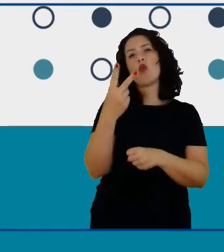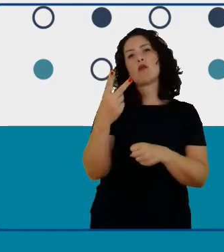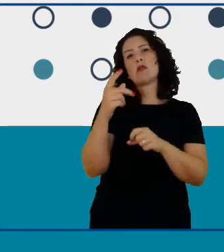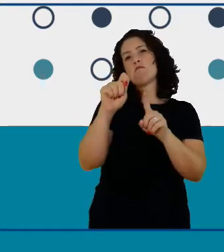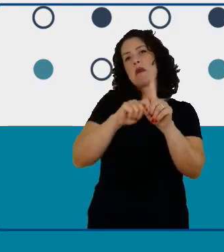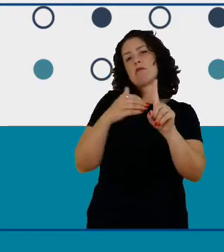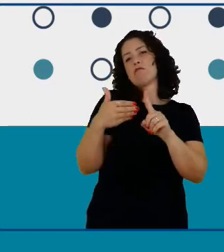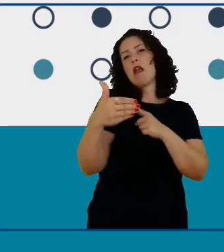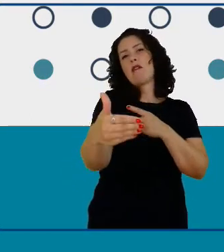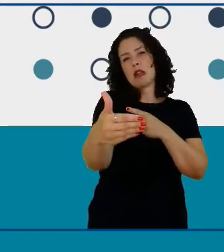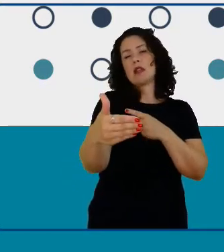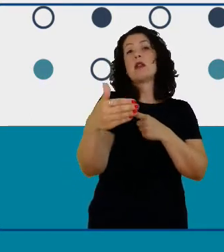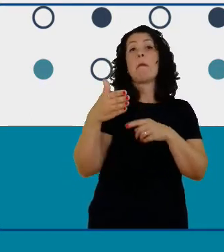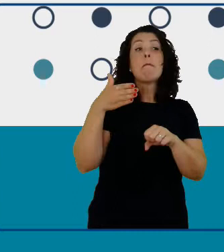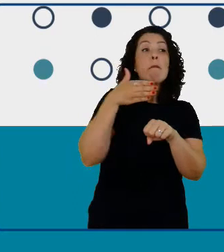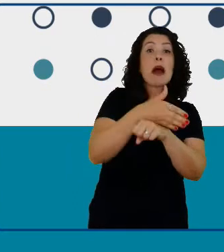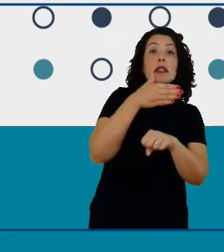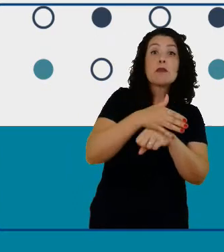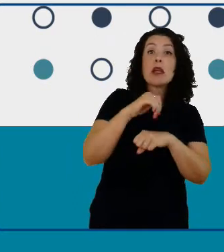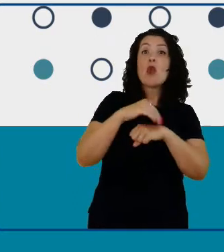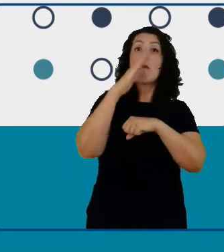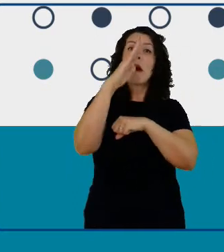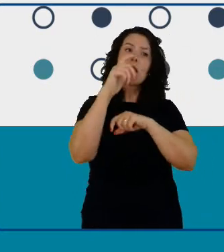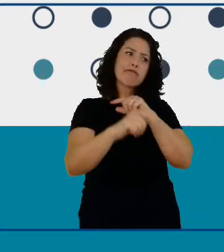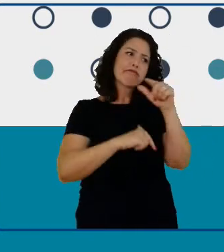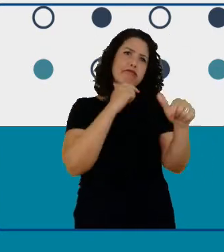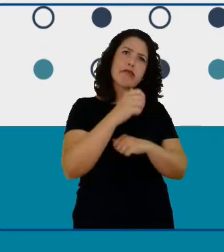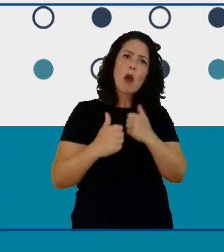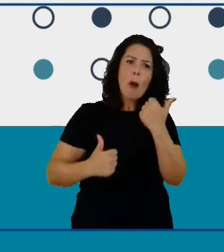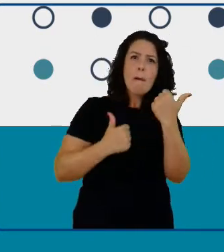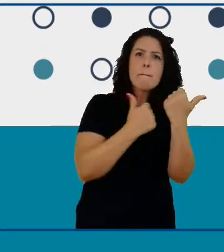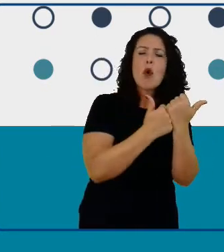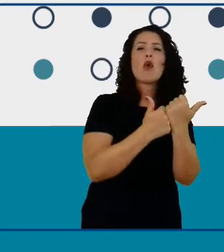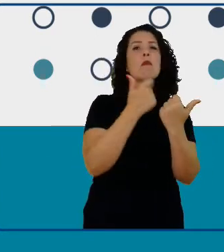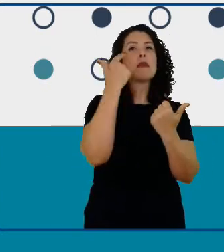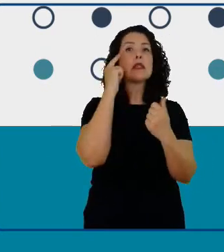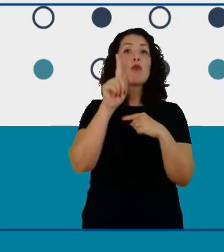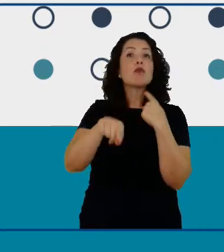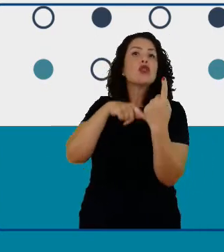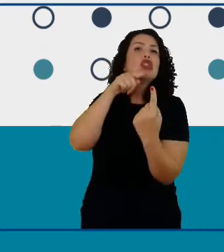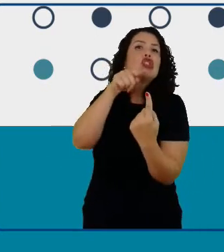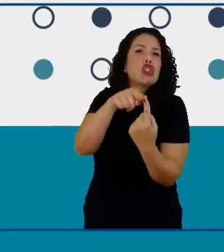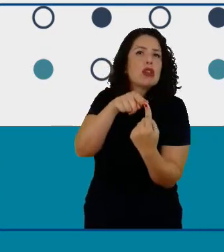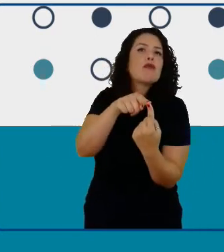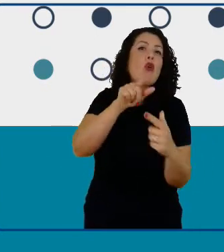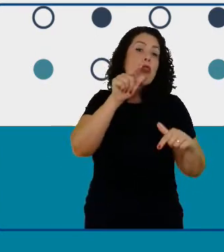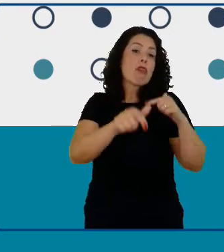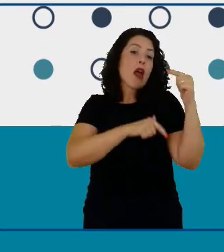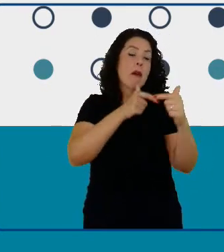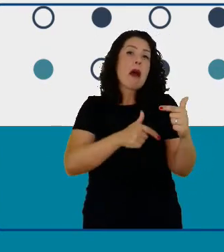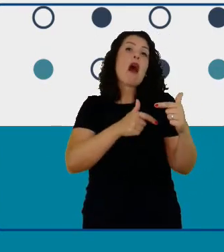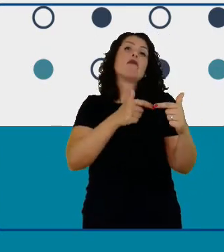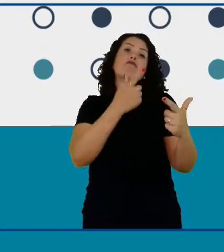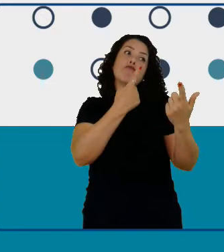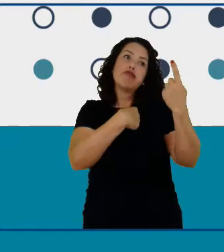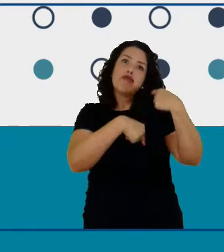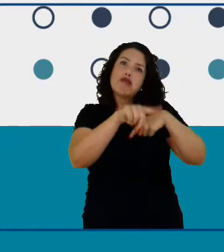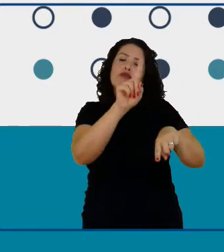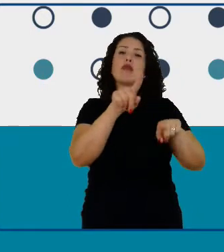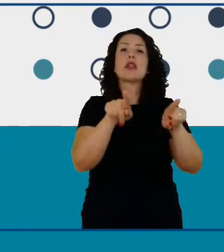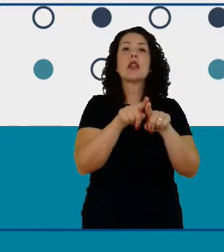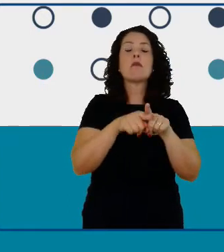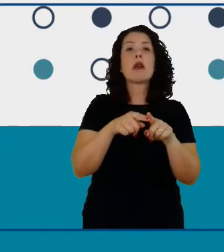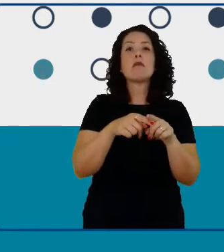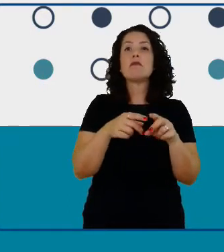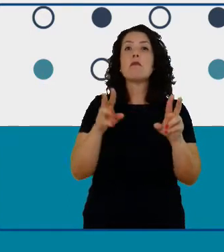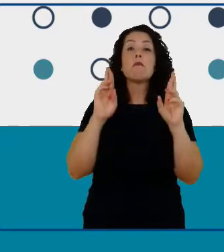participando mais no desenvolvimento profissional e na esperança de ver esses números crescendo para